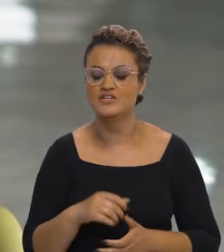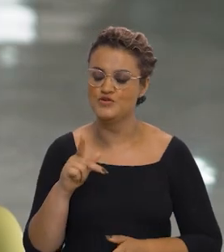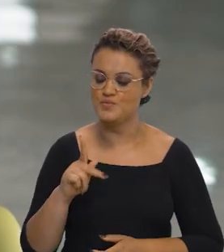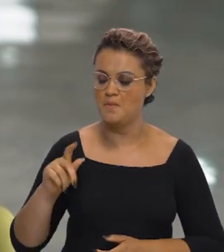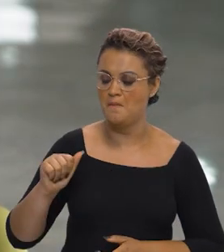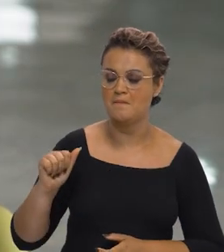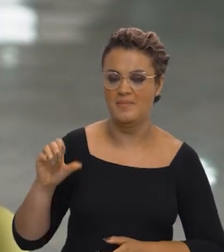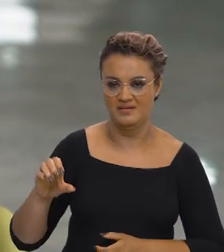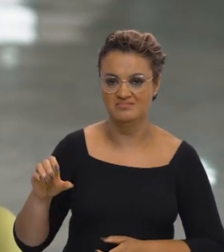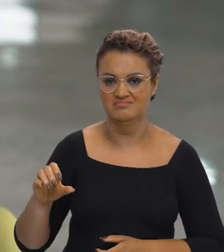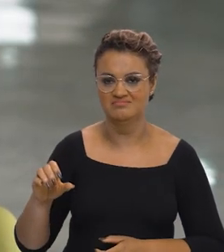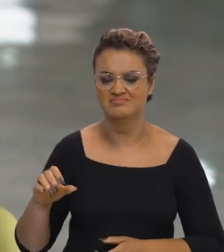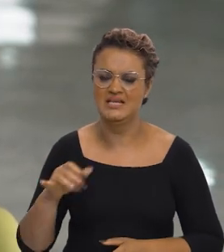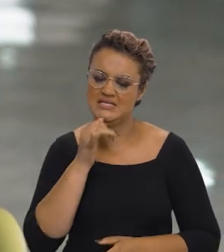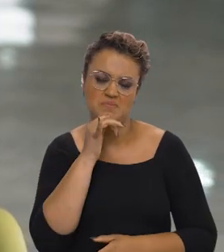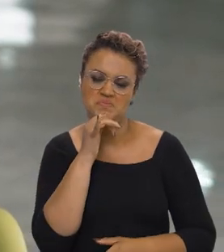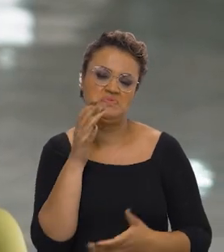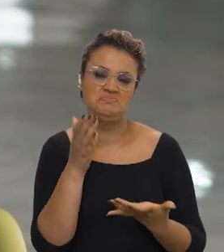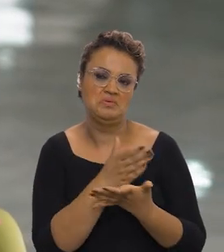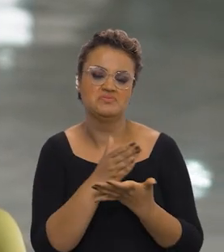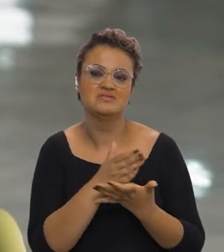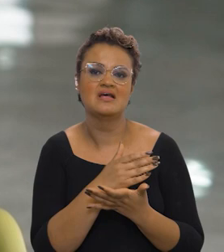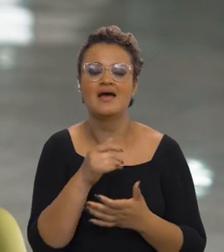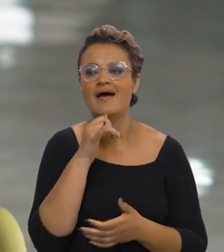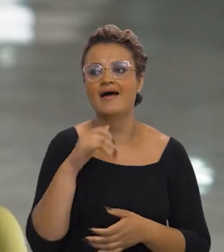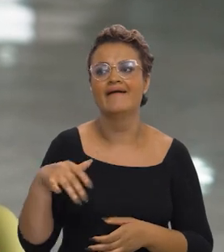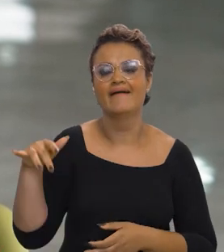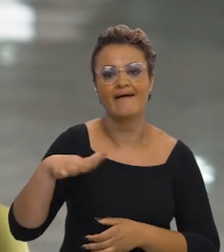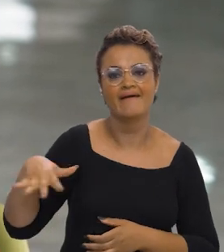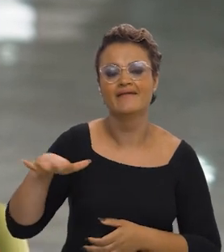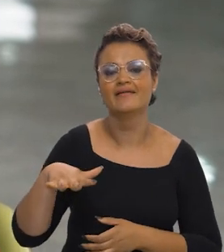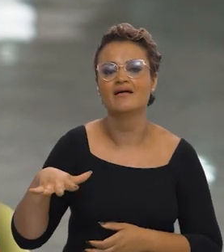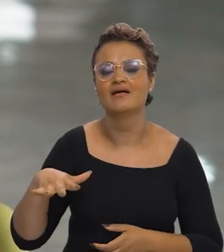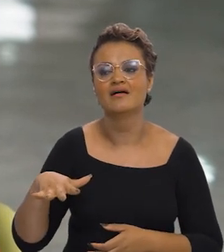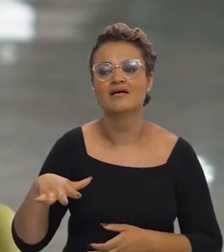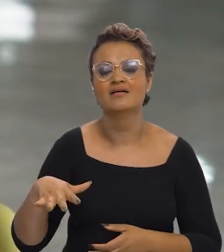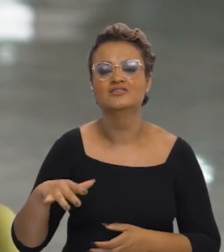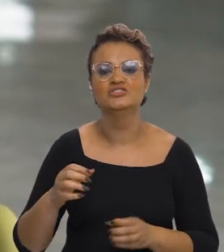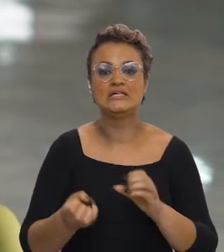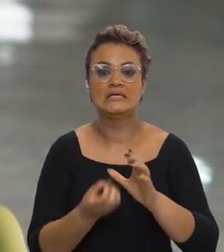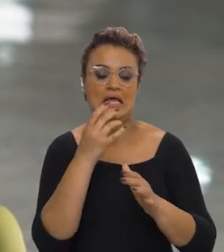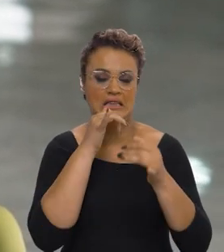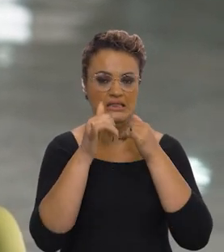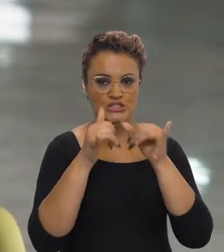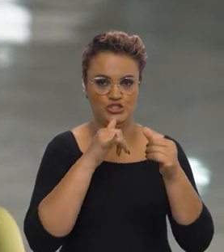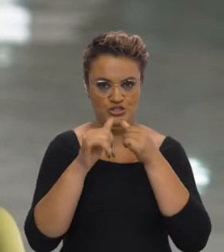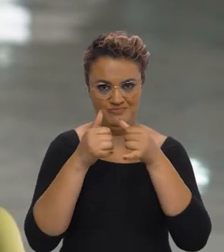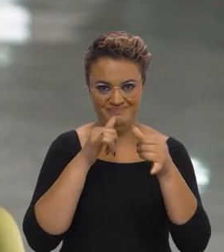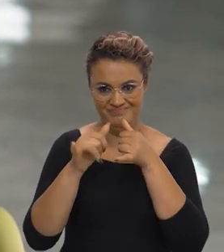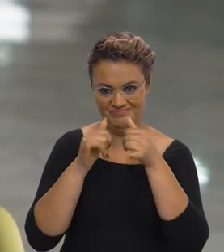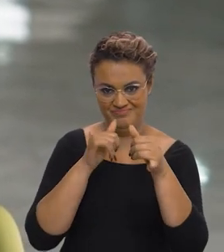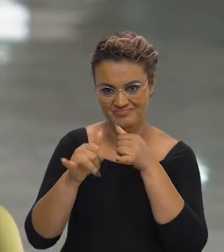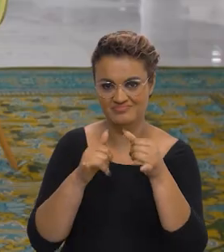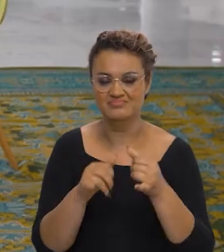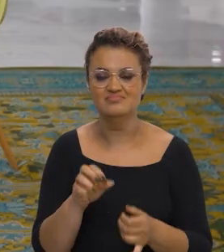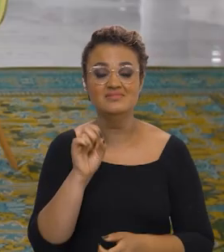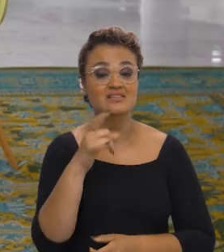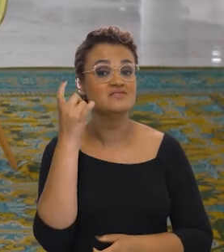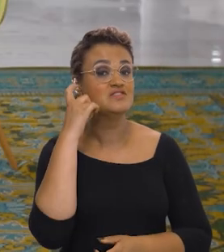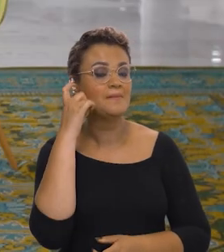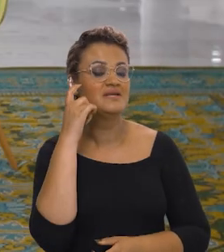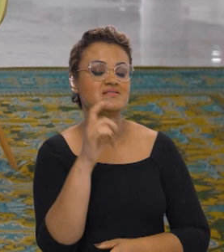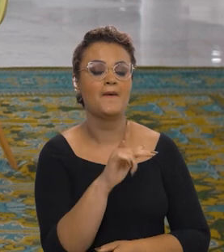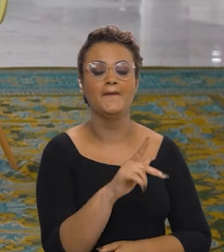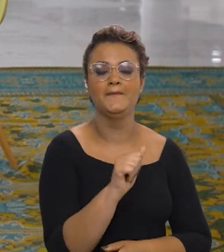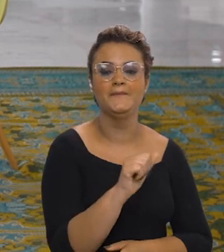E o PAC está, eu vou dar alguns exemplos, por exemplo, na área de geração de energia elétrica. Se